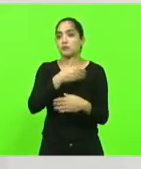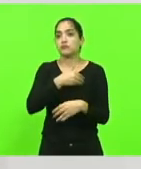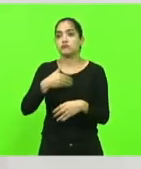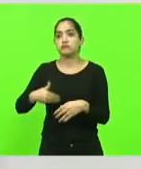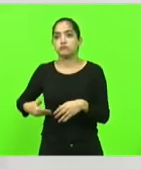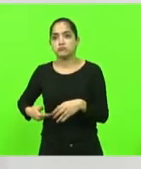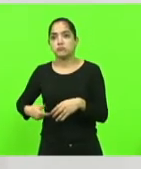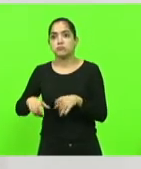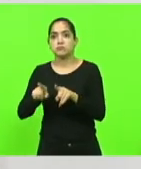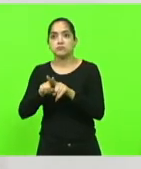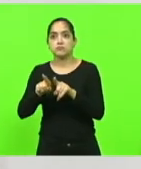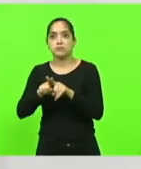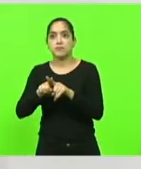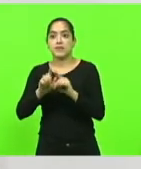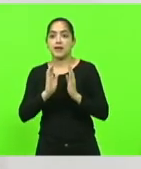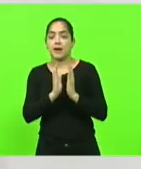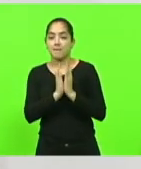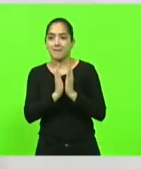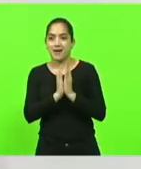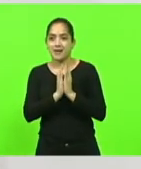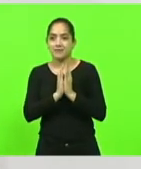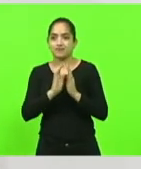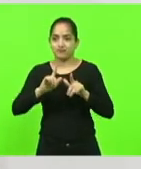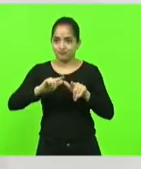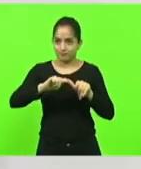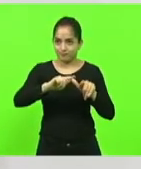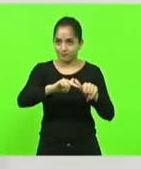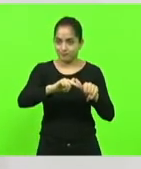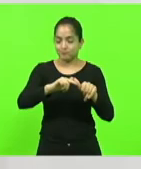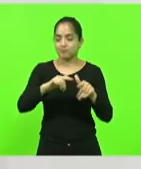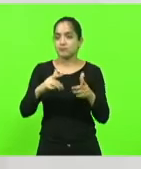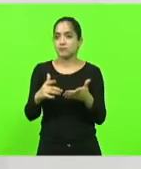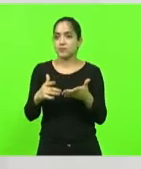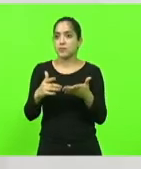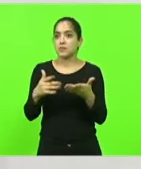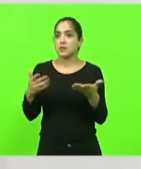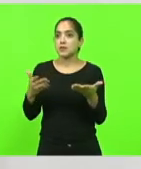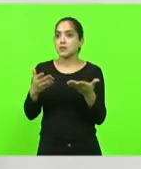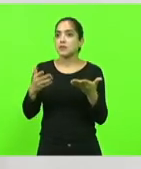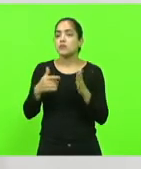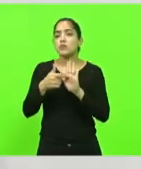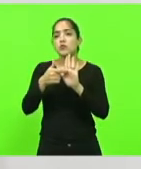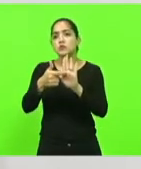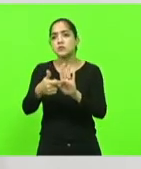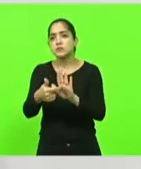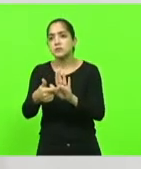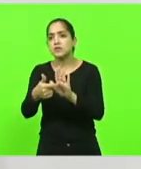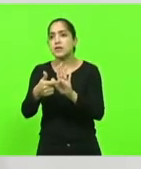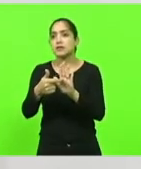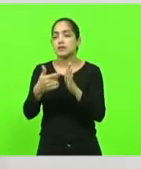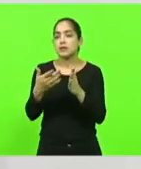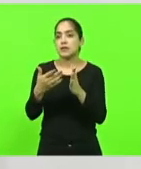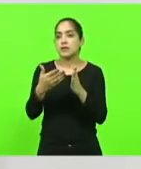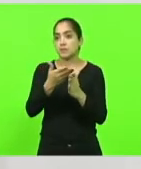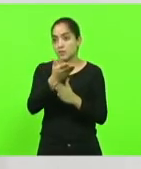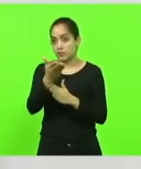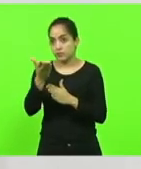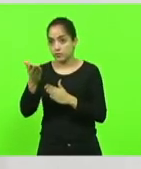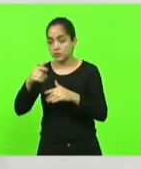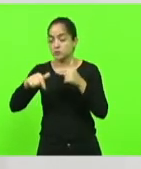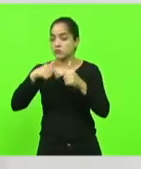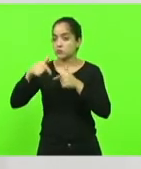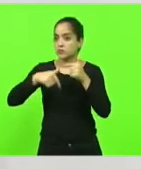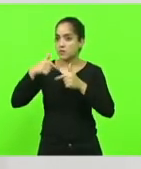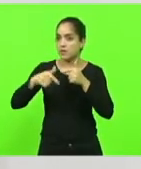repasse de 900 mil. Enfim, eu só quero ser prático e dar um vislumbre, um panorama a você lagunense dos trabalhos que vêm